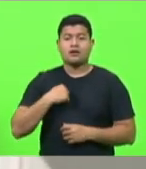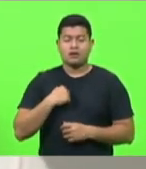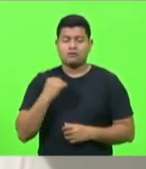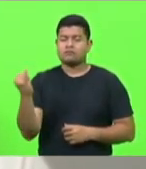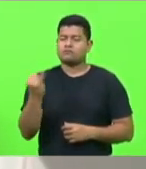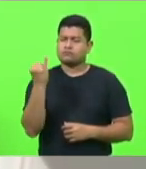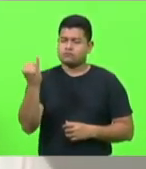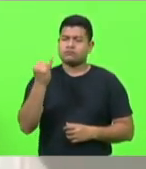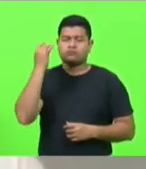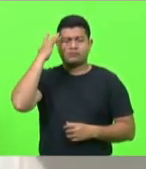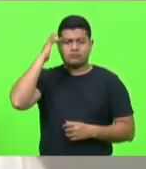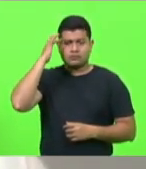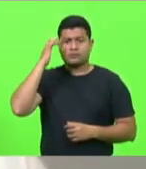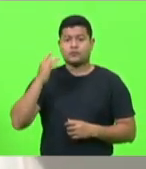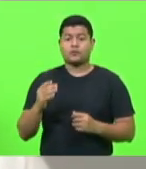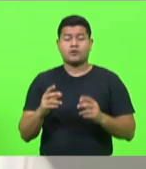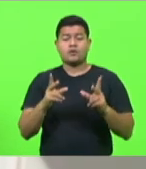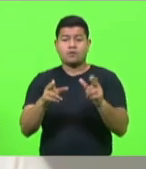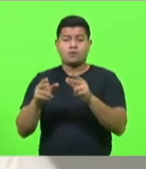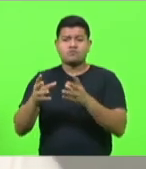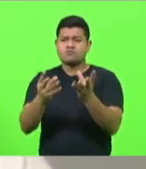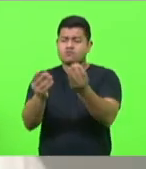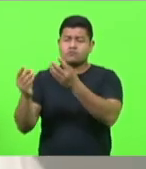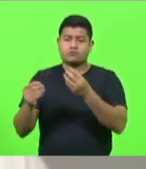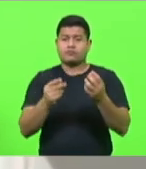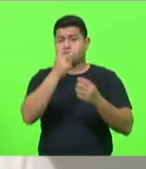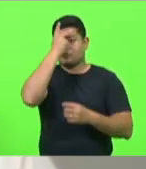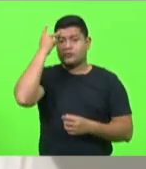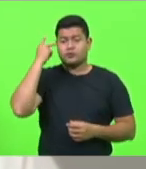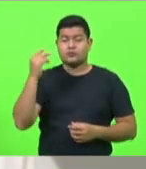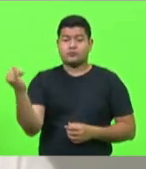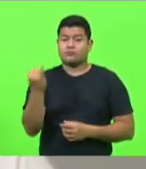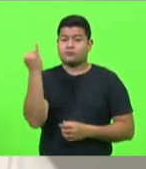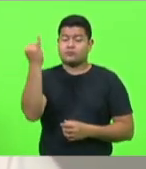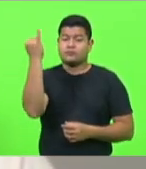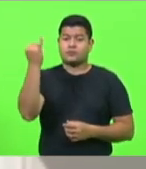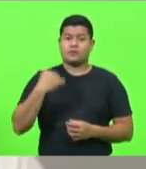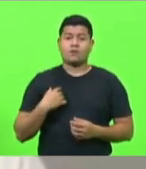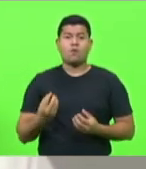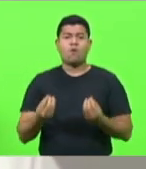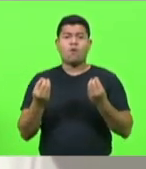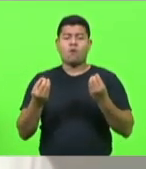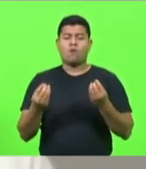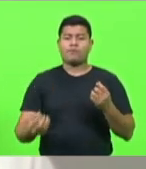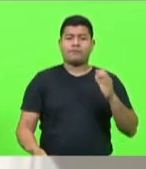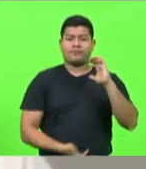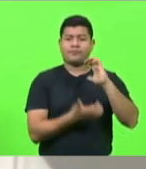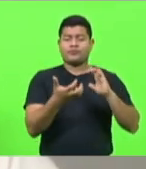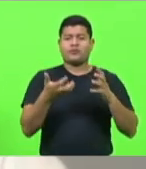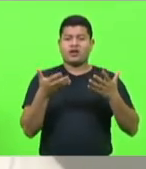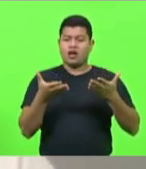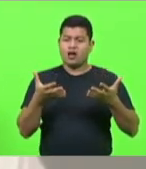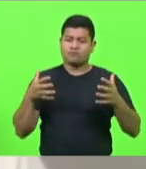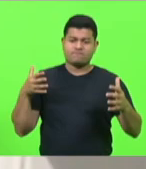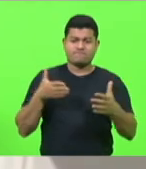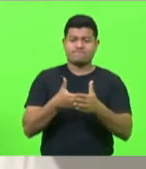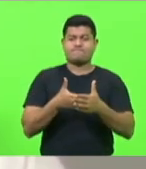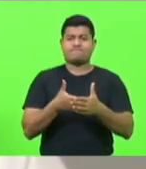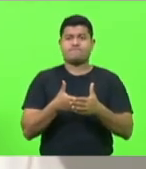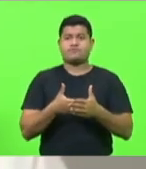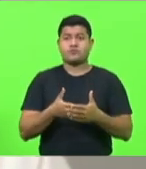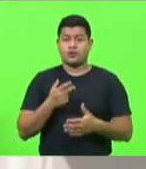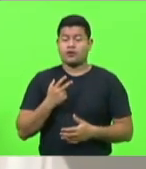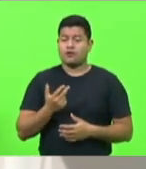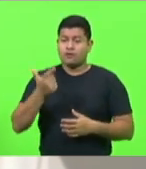milhares de catarinenses também é importante. Então, como ousa um burocrata restringir a nossa liberdade? Eu vou repetir isso aqui